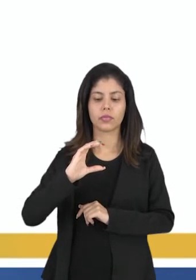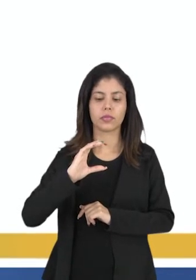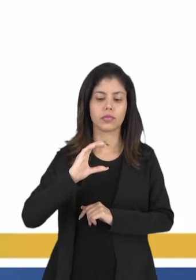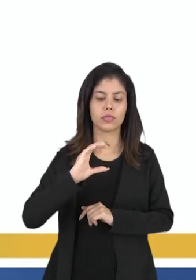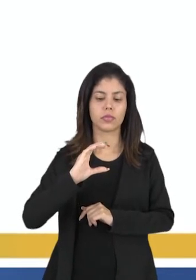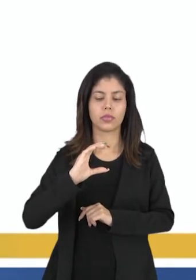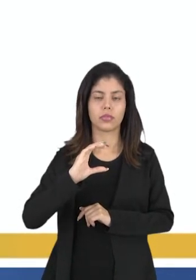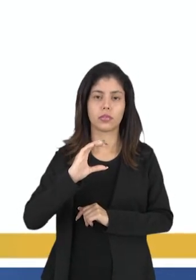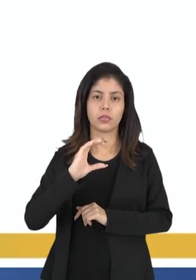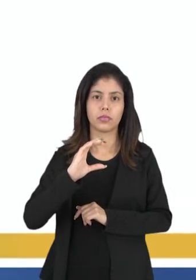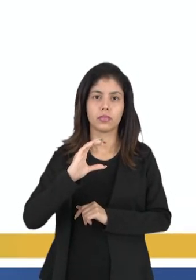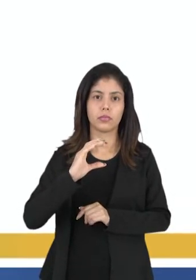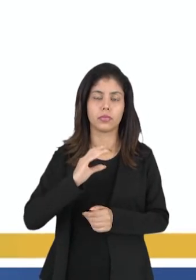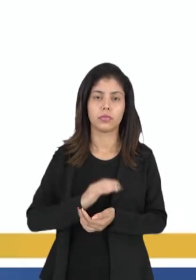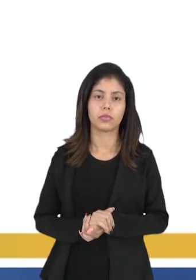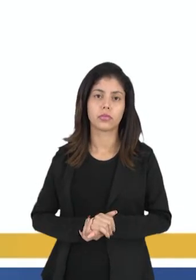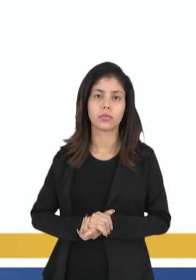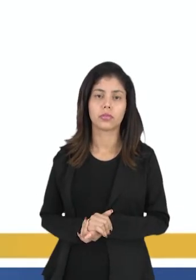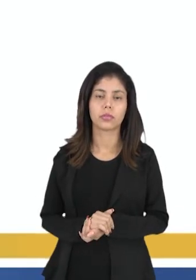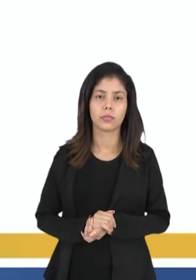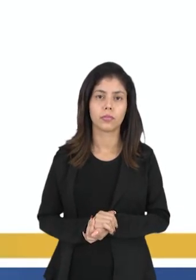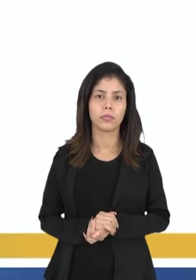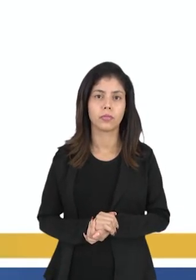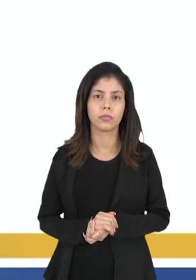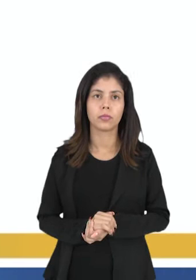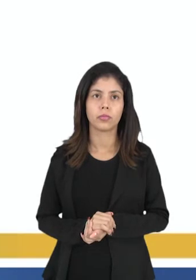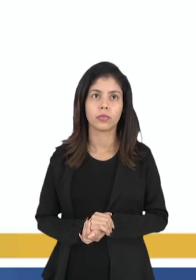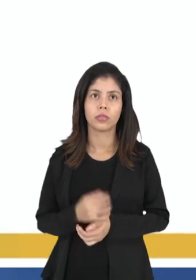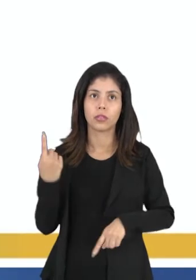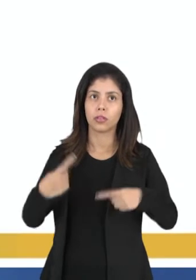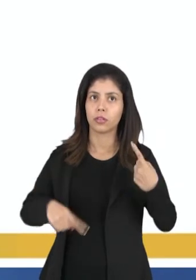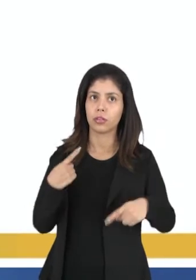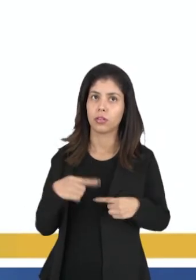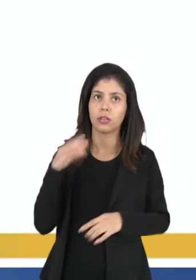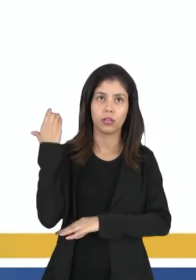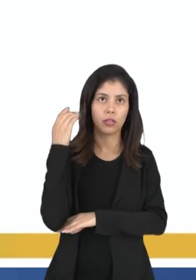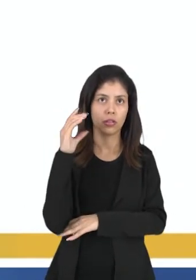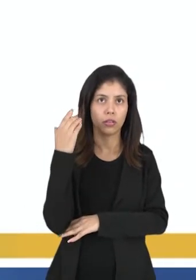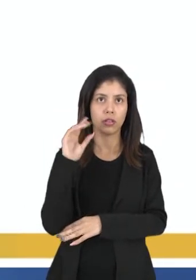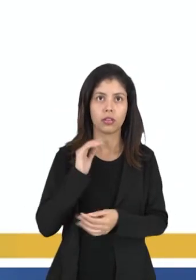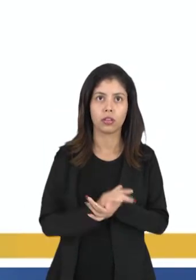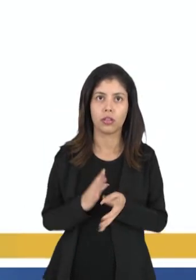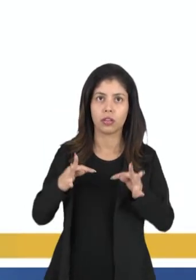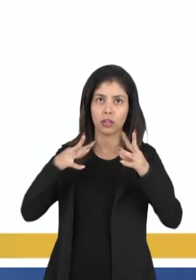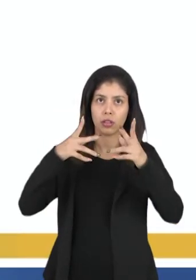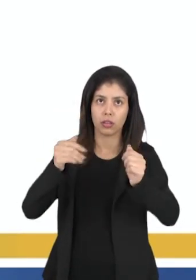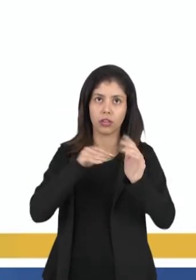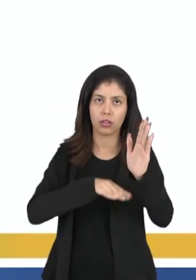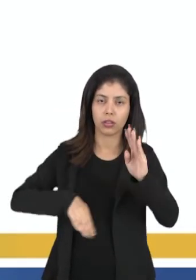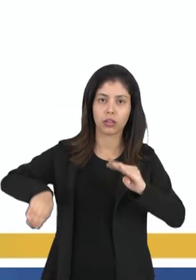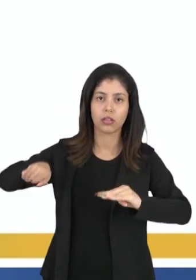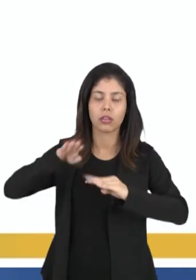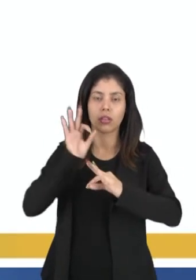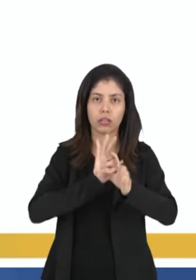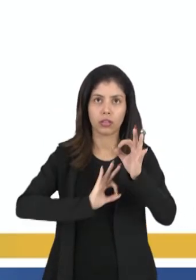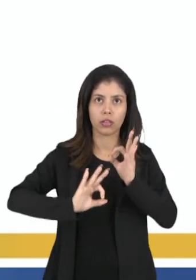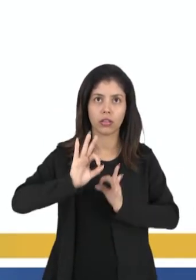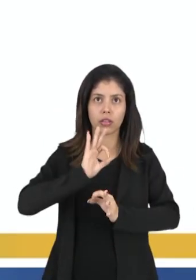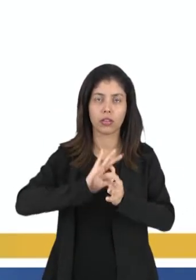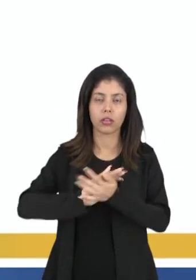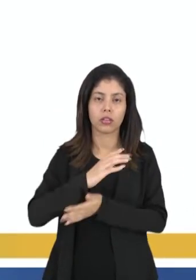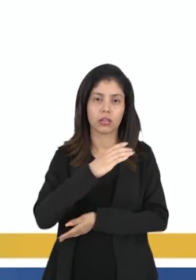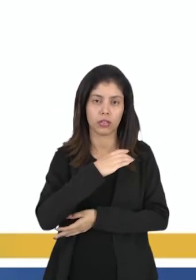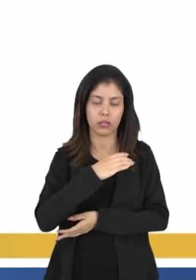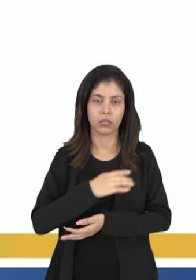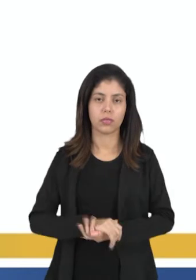certa, essa questão do Enem, é a C. A política é a ciência que procede todas as demais